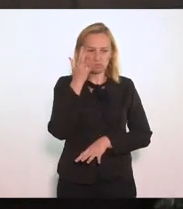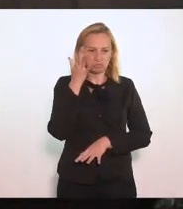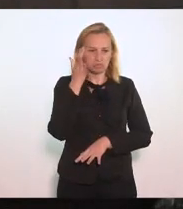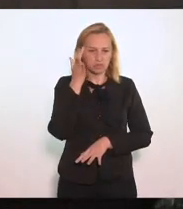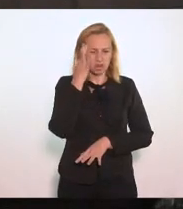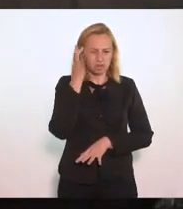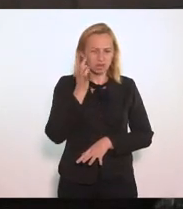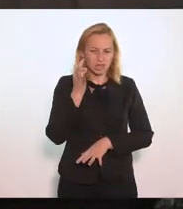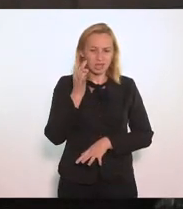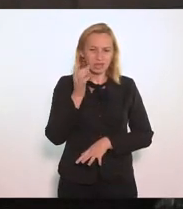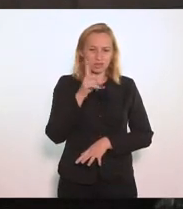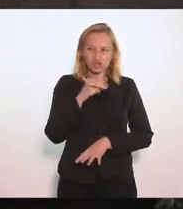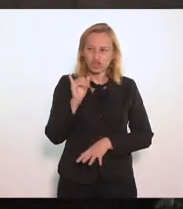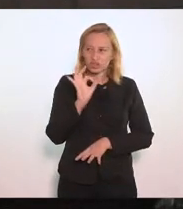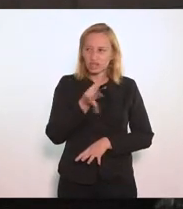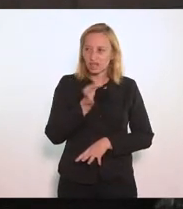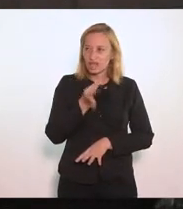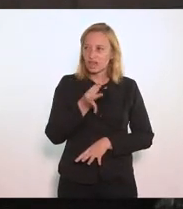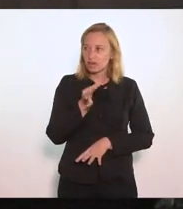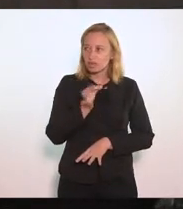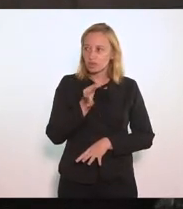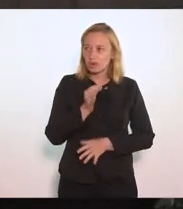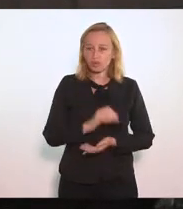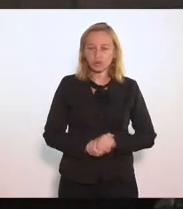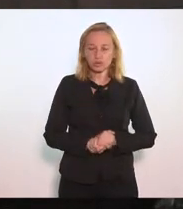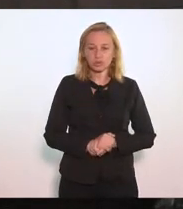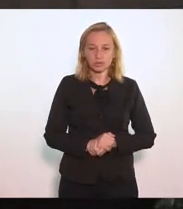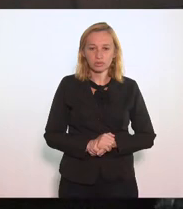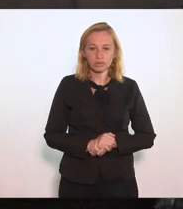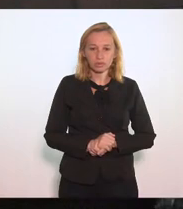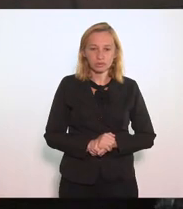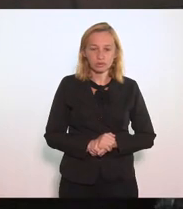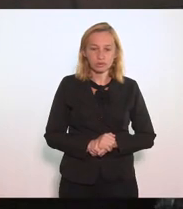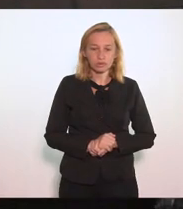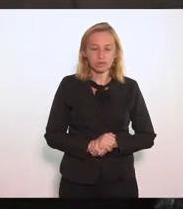Mas no mês De fevereiro Do ano De 2015